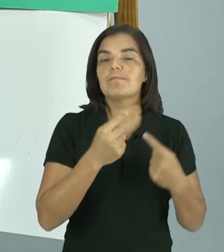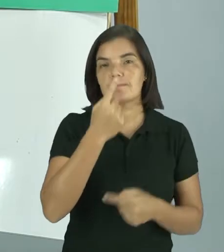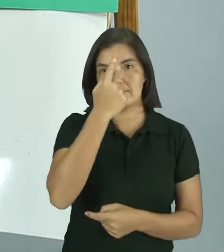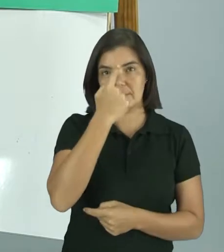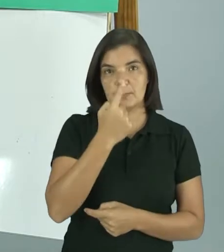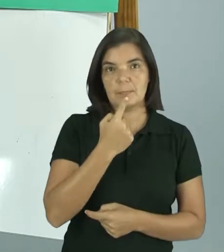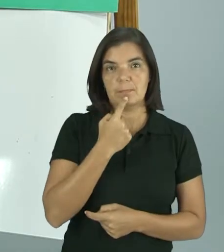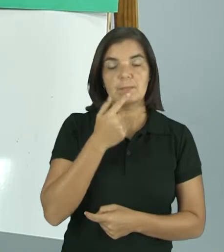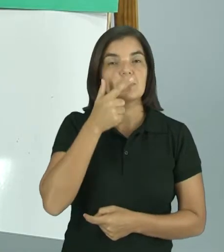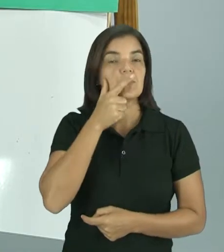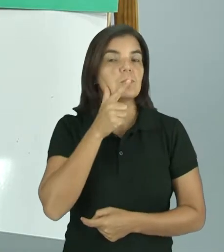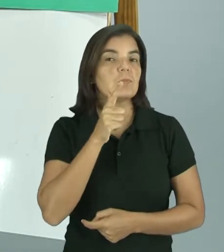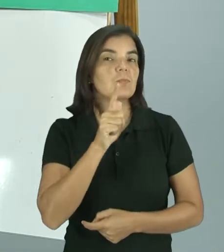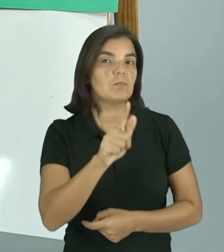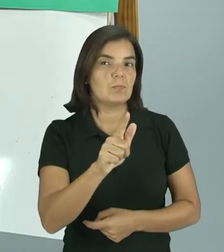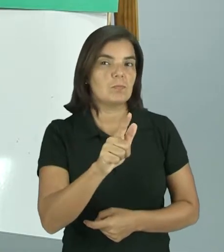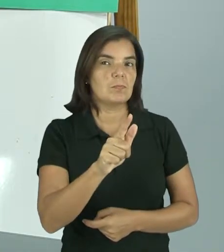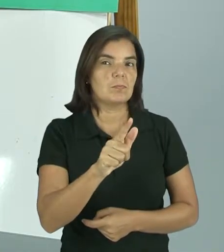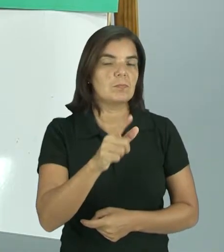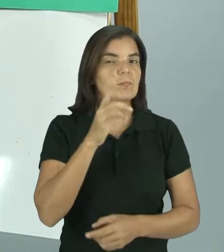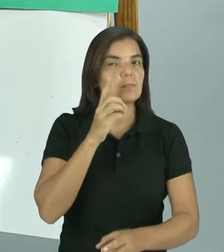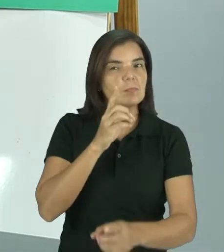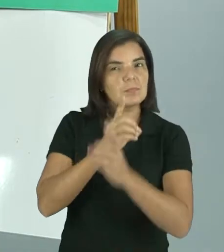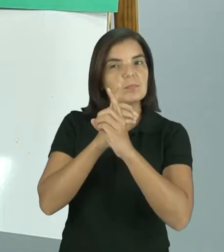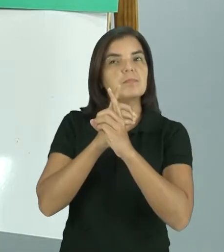conseguindo identificar?